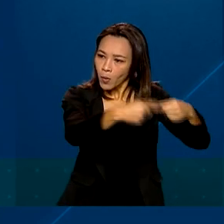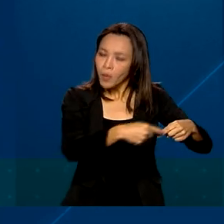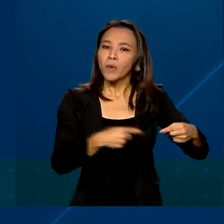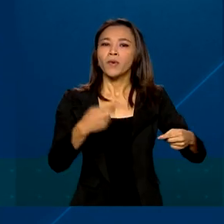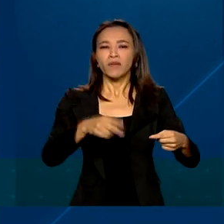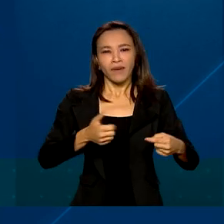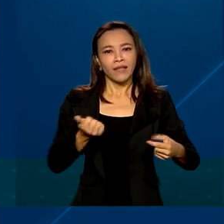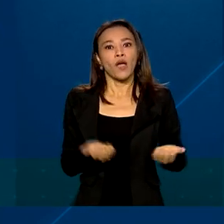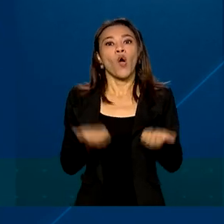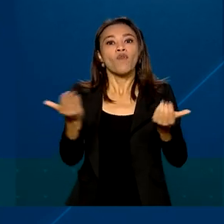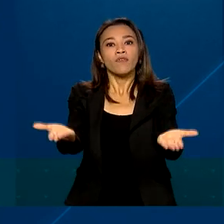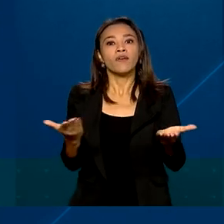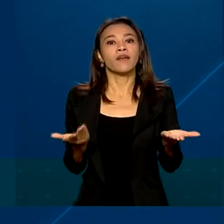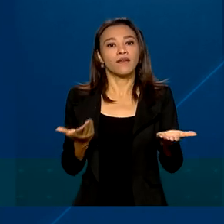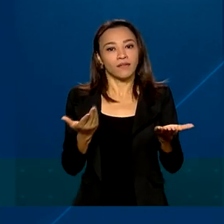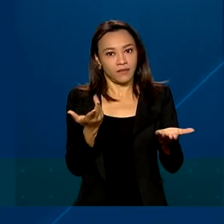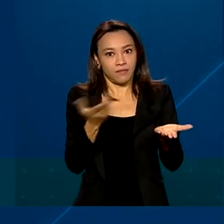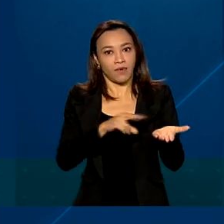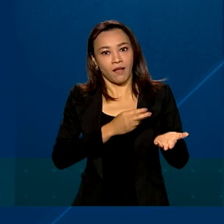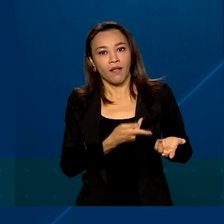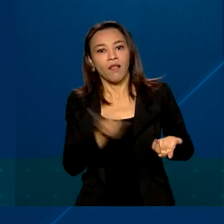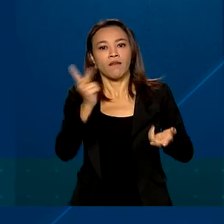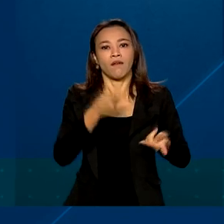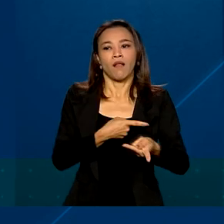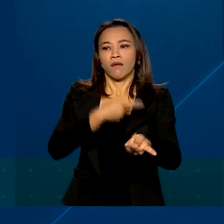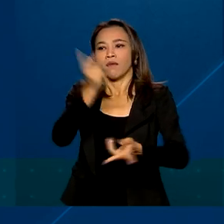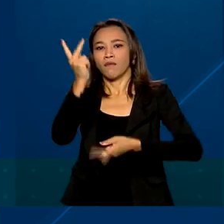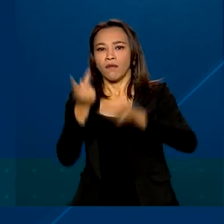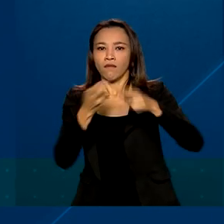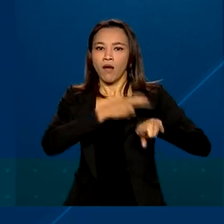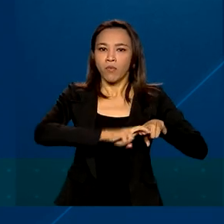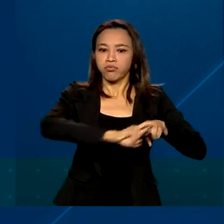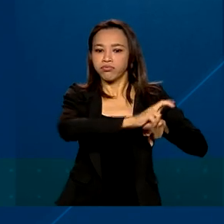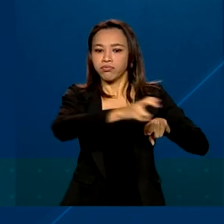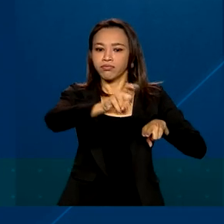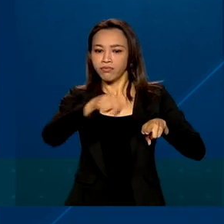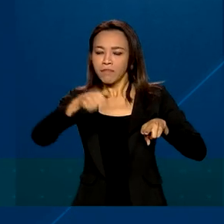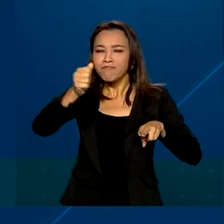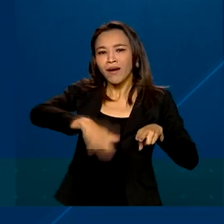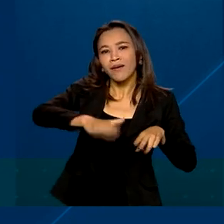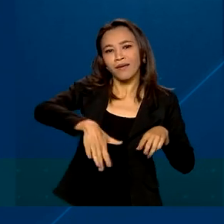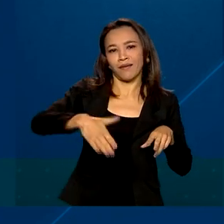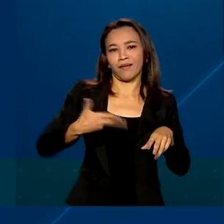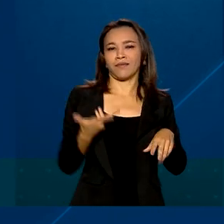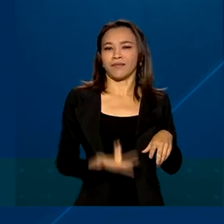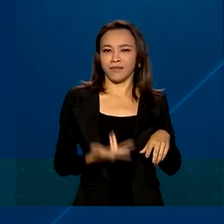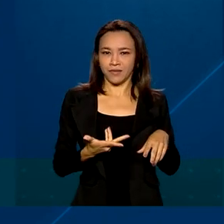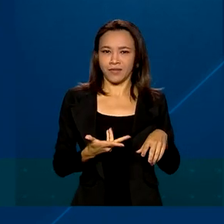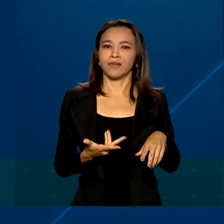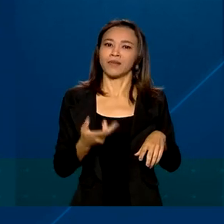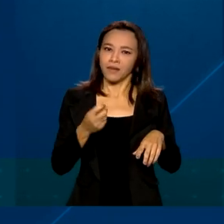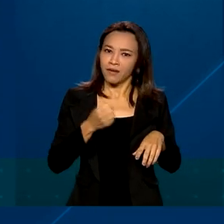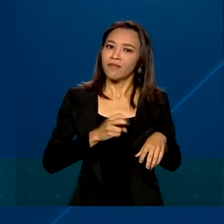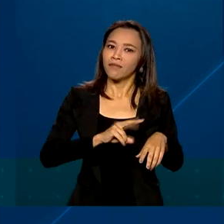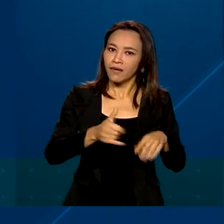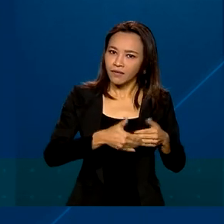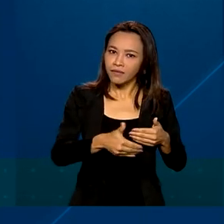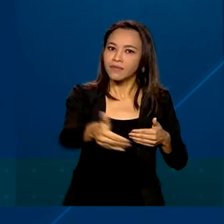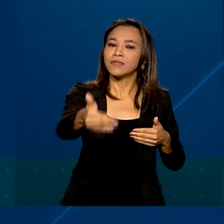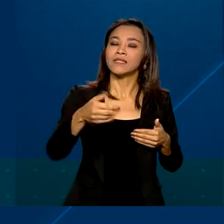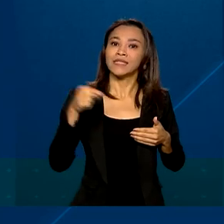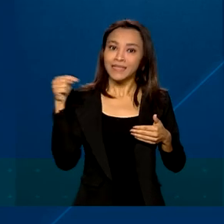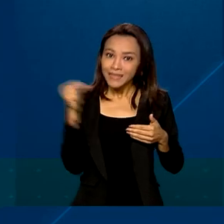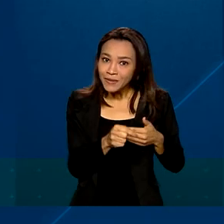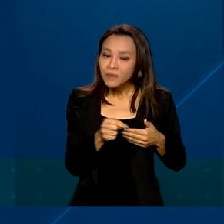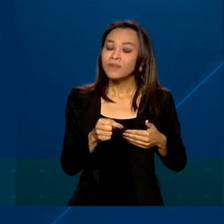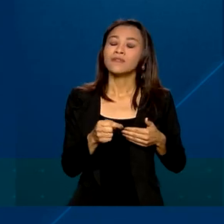mais oferta de transportes e vai poder operar de forma mais barata, vai ter frete mais competitivo e essa